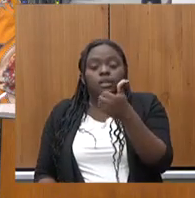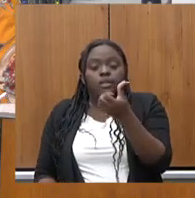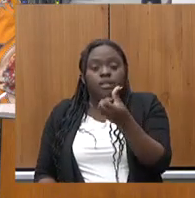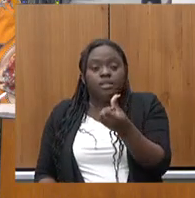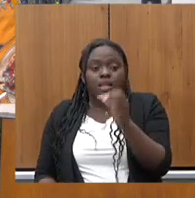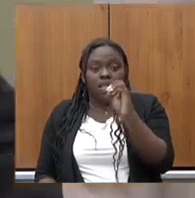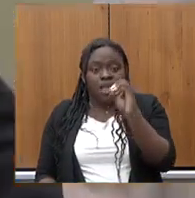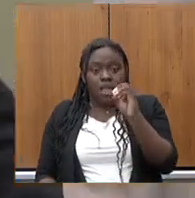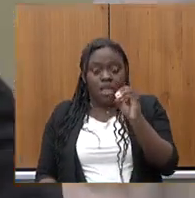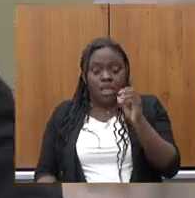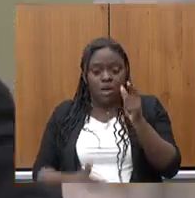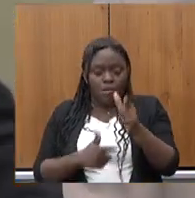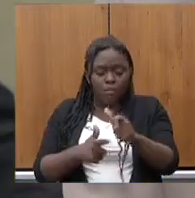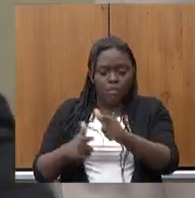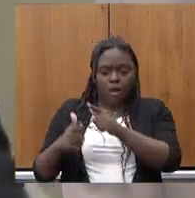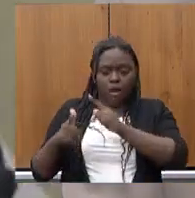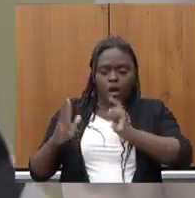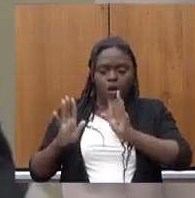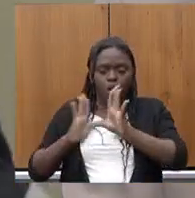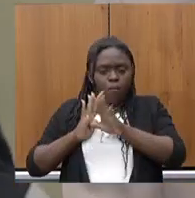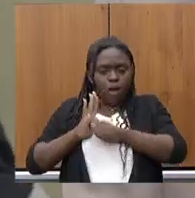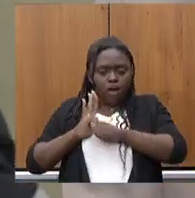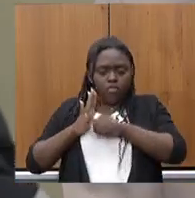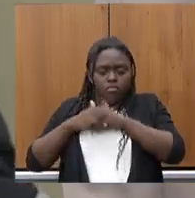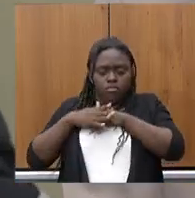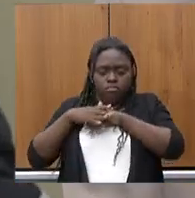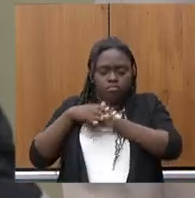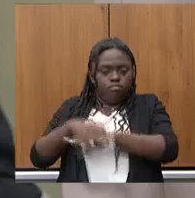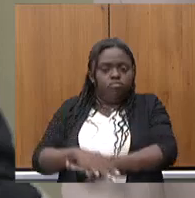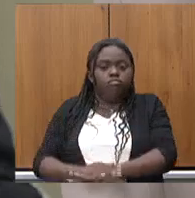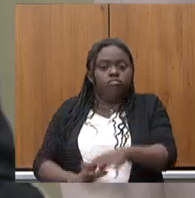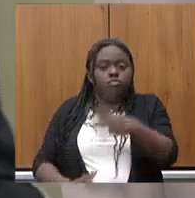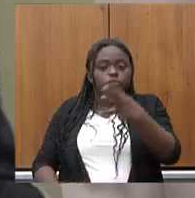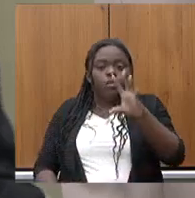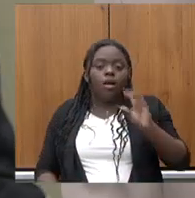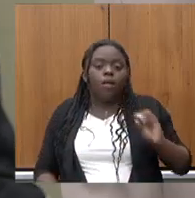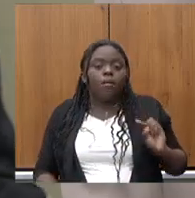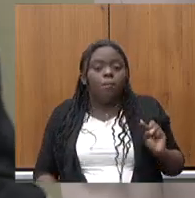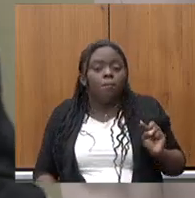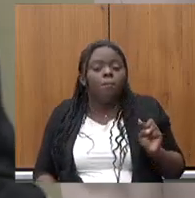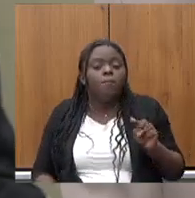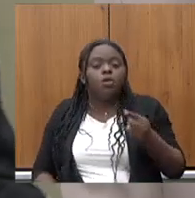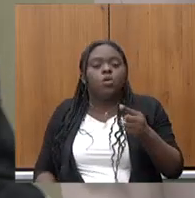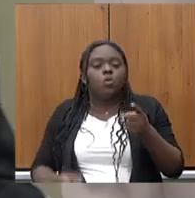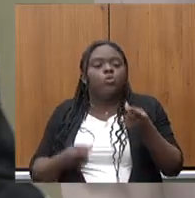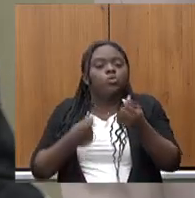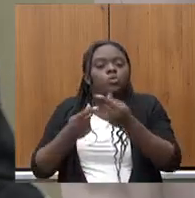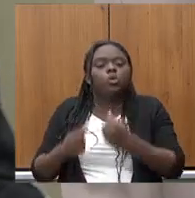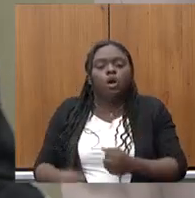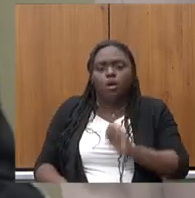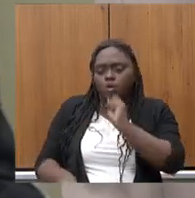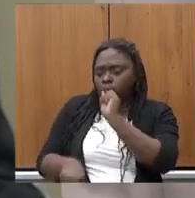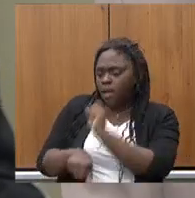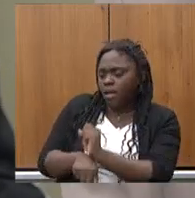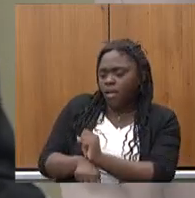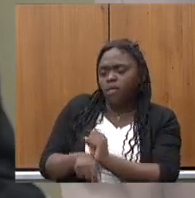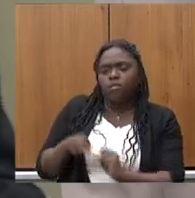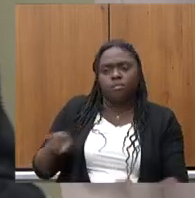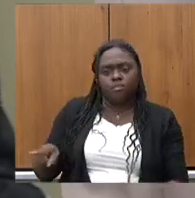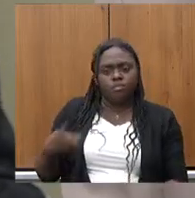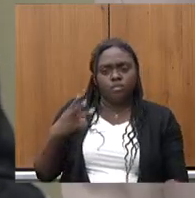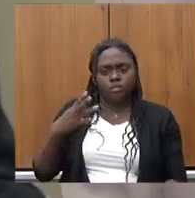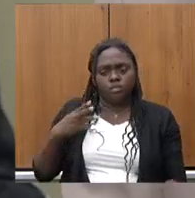roubadas e 40 mil munições. Foi parado por meio de uma câmara com algoritmo de